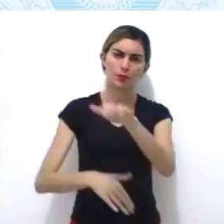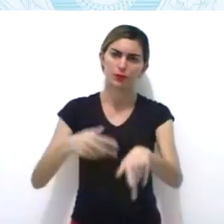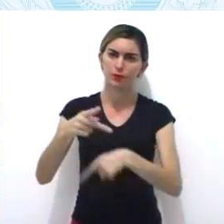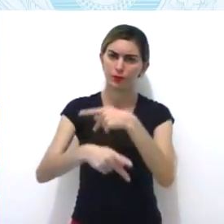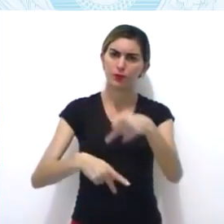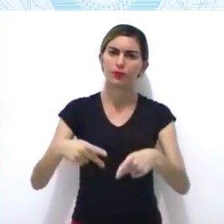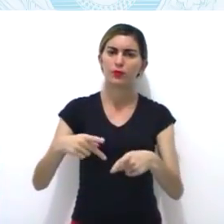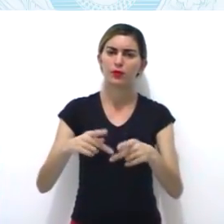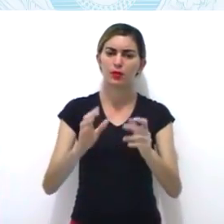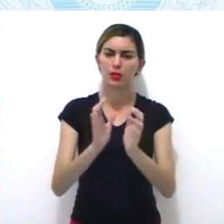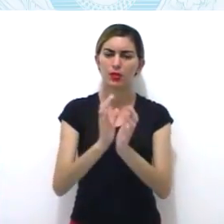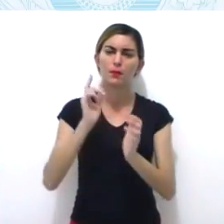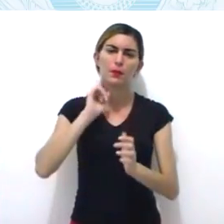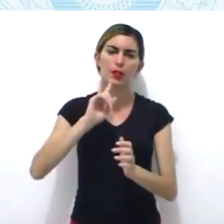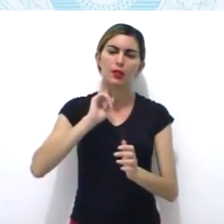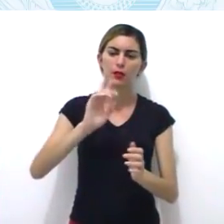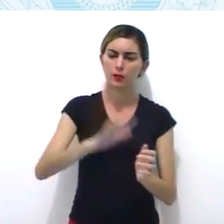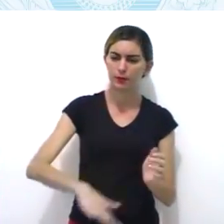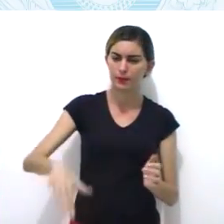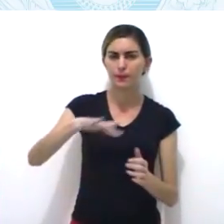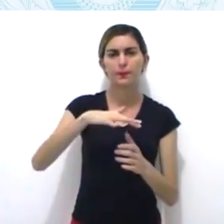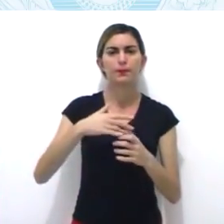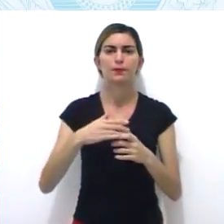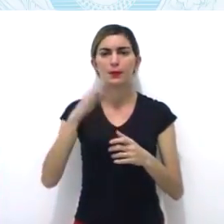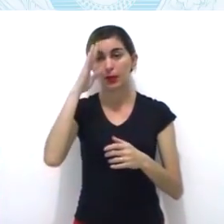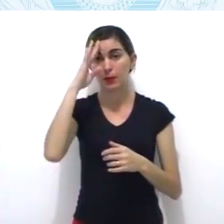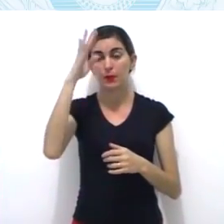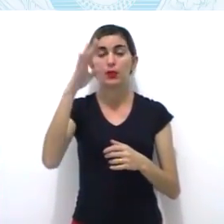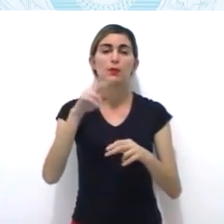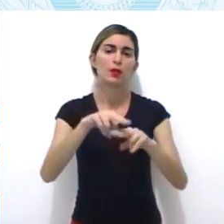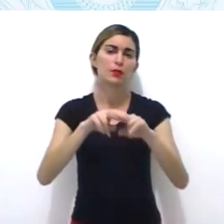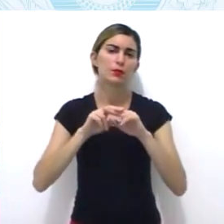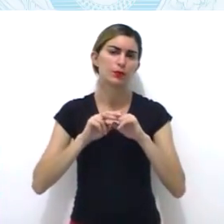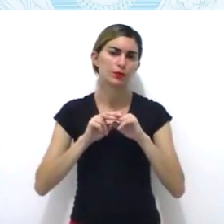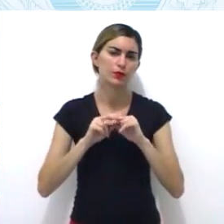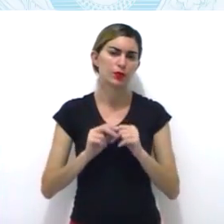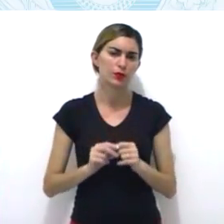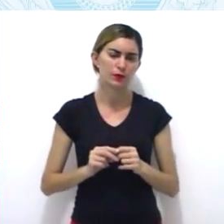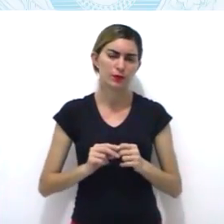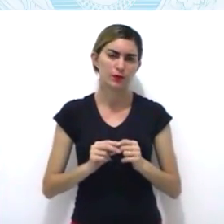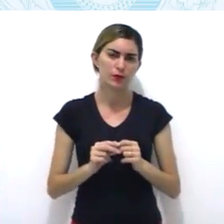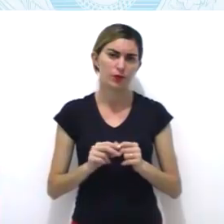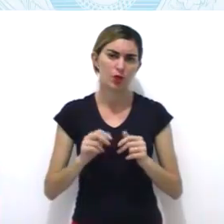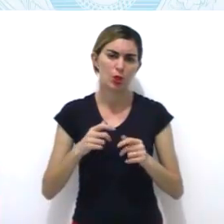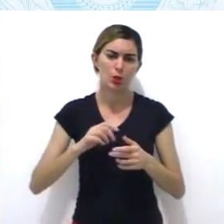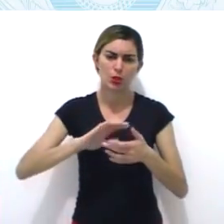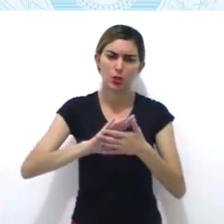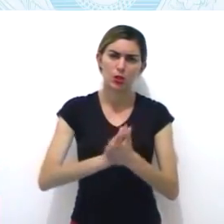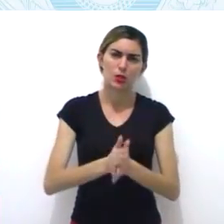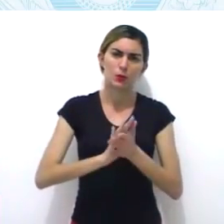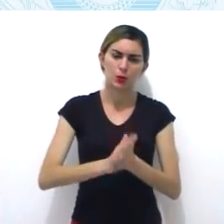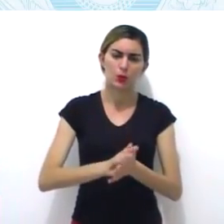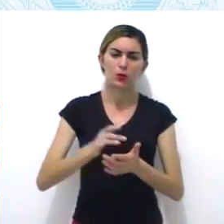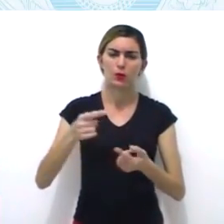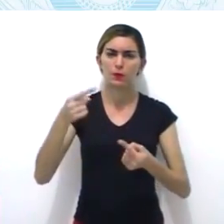e econômica exercida por Portugal. derrama, aí eu pergunto, derrama.